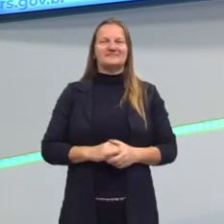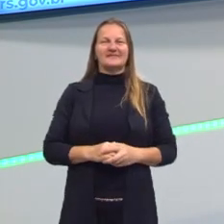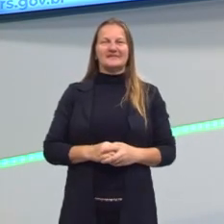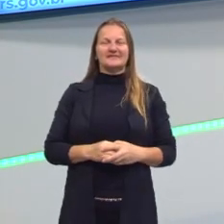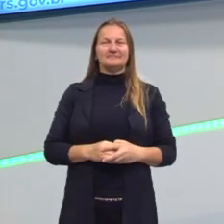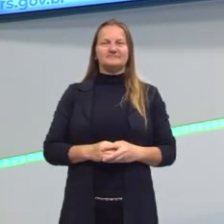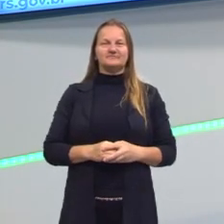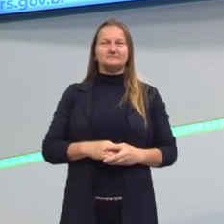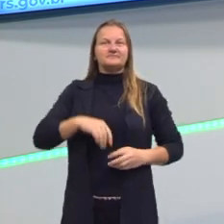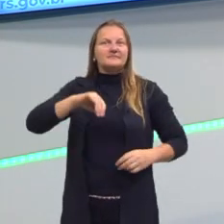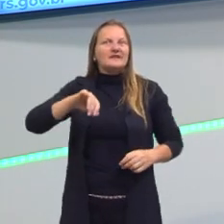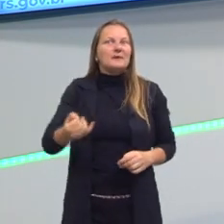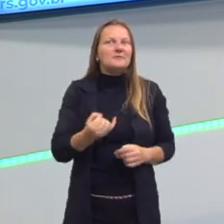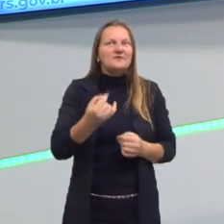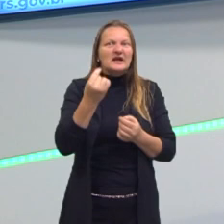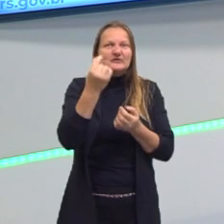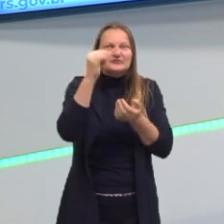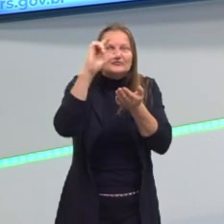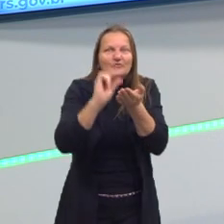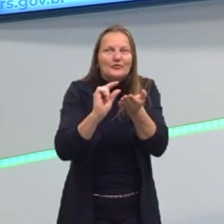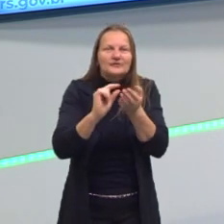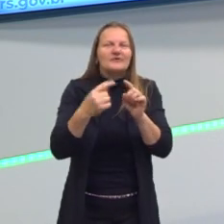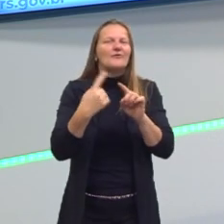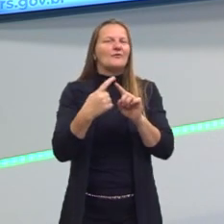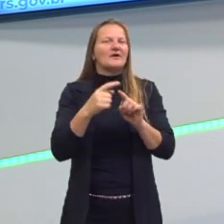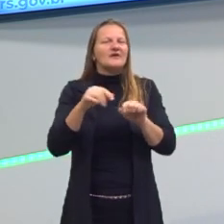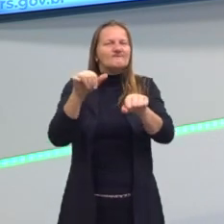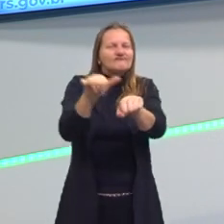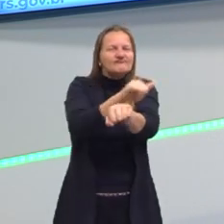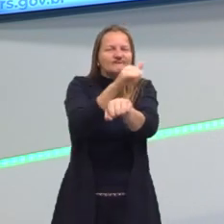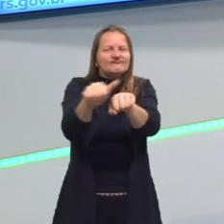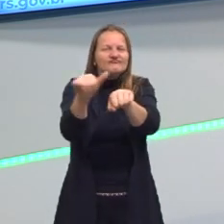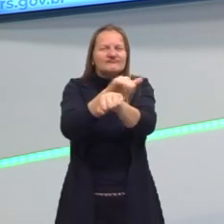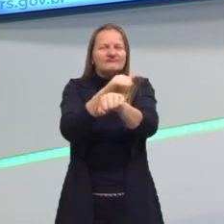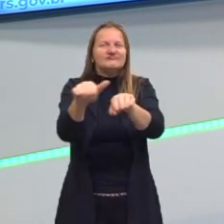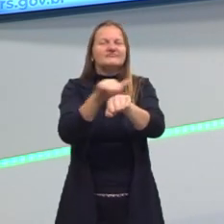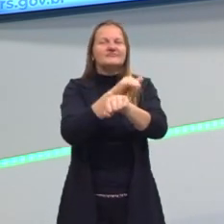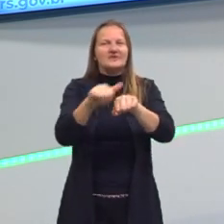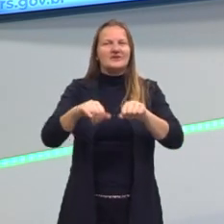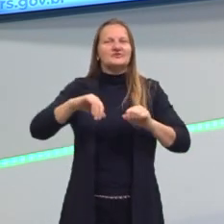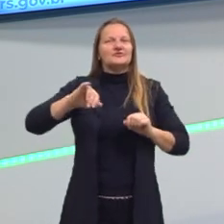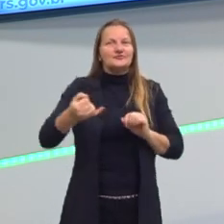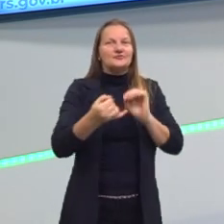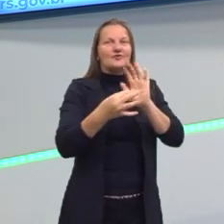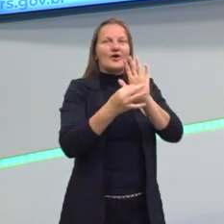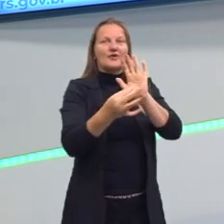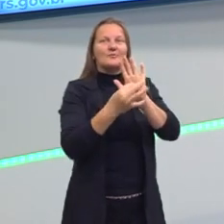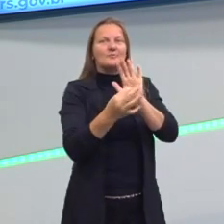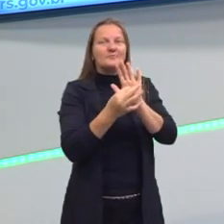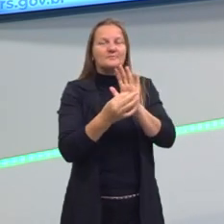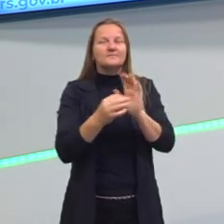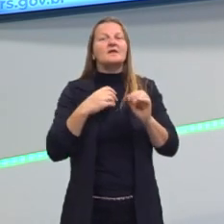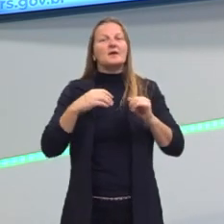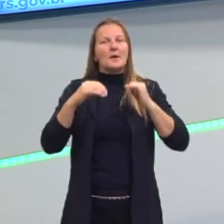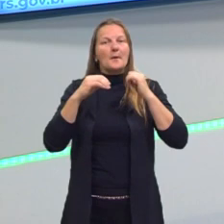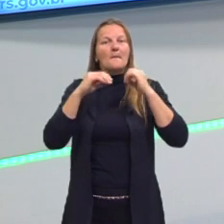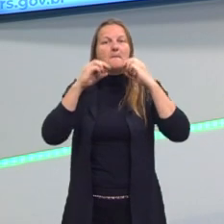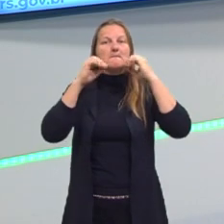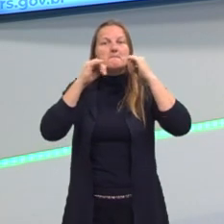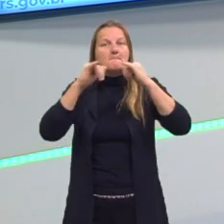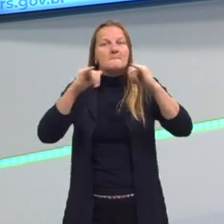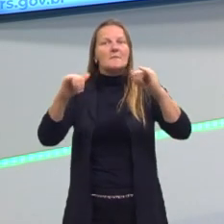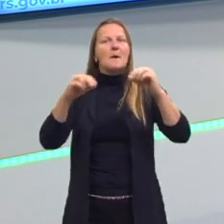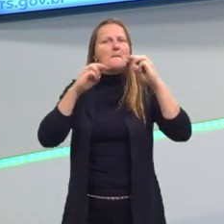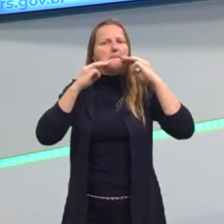aproveite o desconto é uma das diversas estratégias argumentativas que esse meio publicitário aí